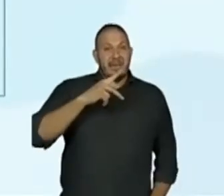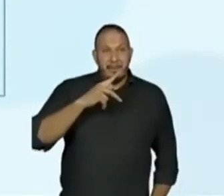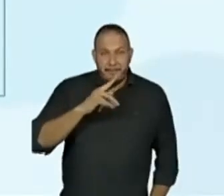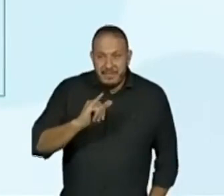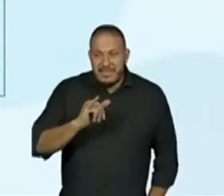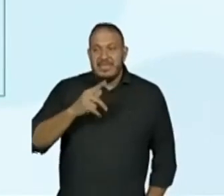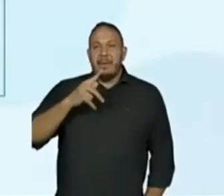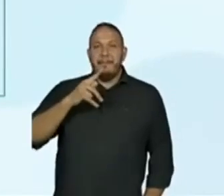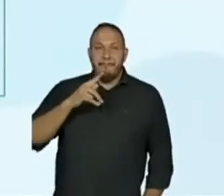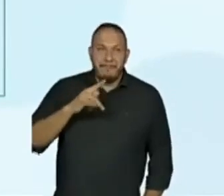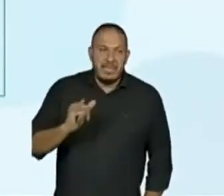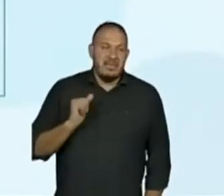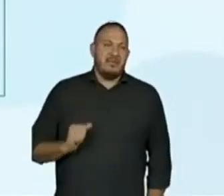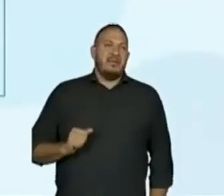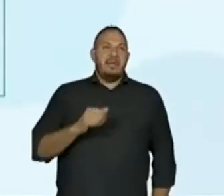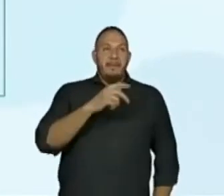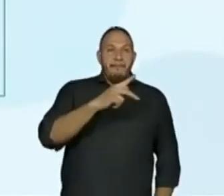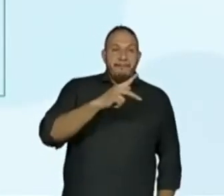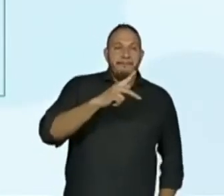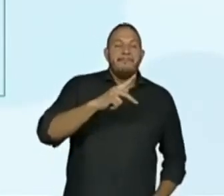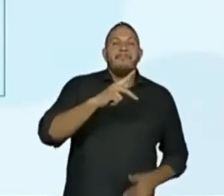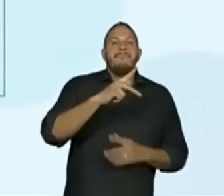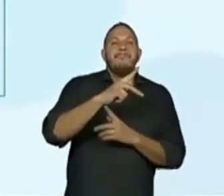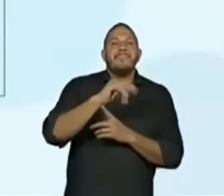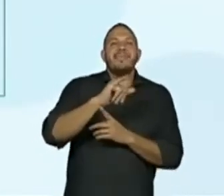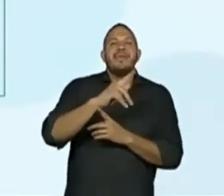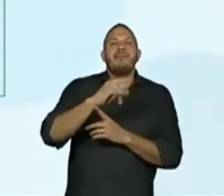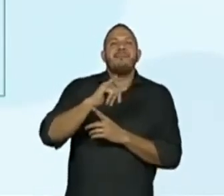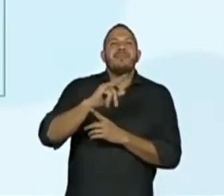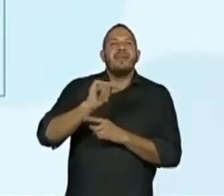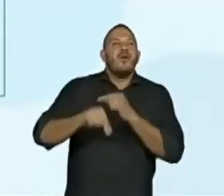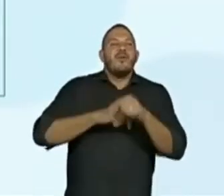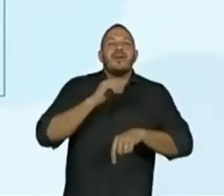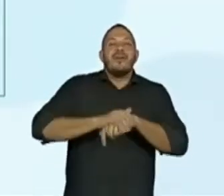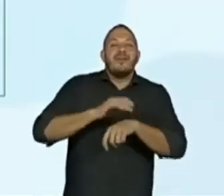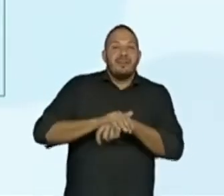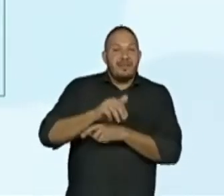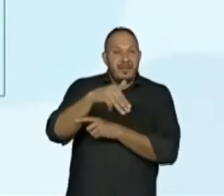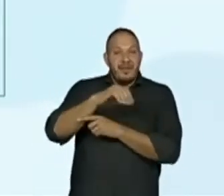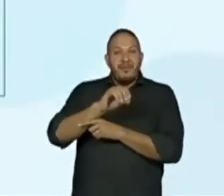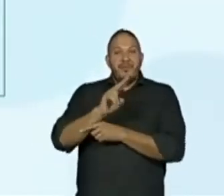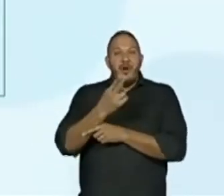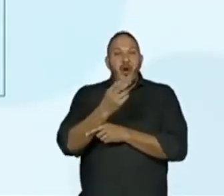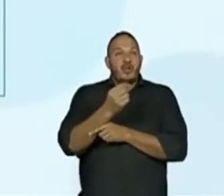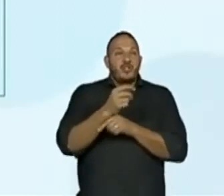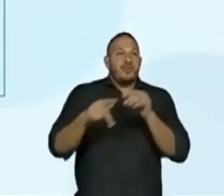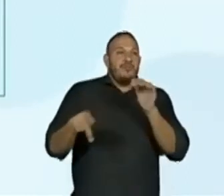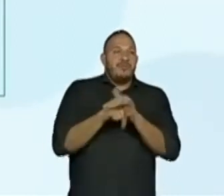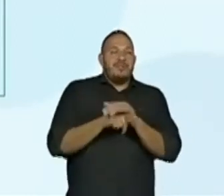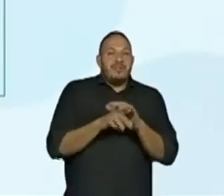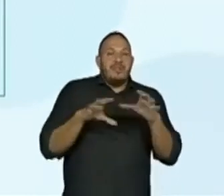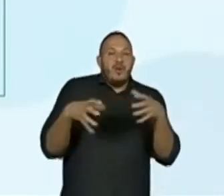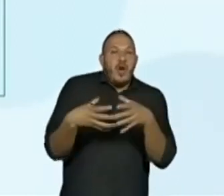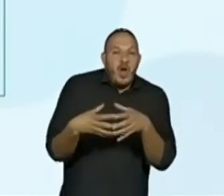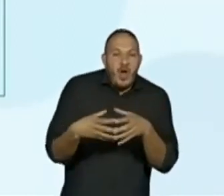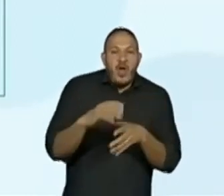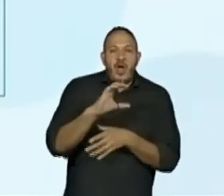pia. Pia, pia, pia. O mocho que pertencia a um coxo.